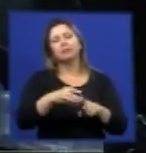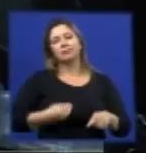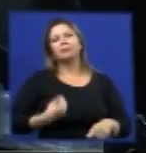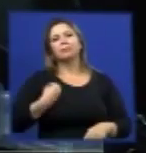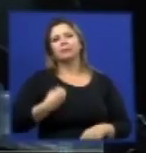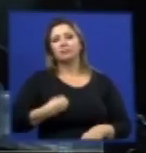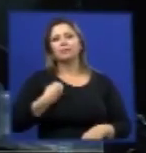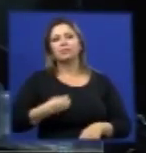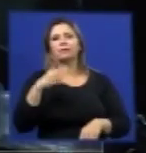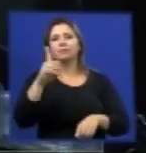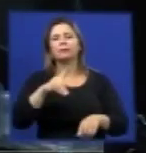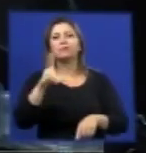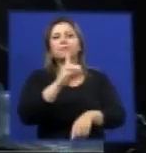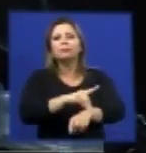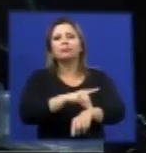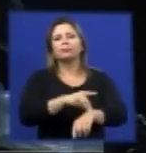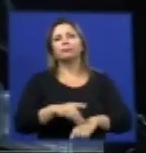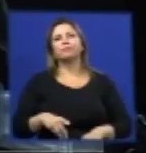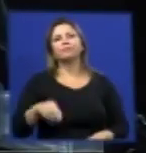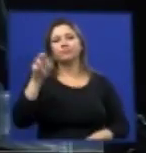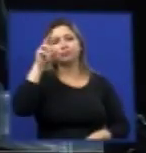infestados desculpe pelo Aedes aegypti